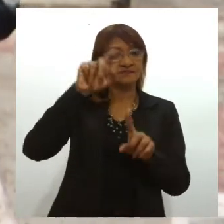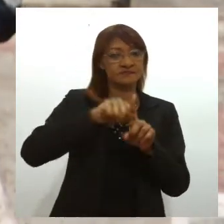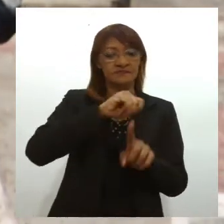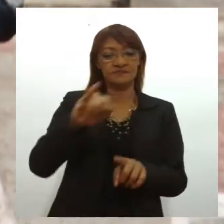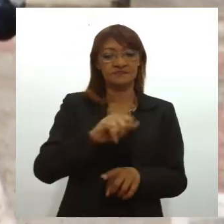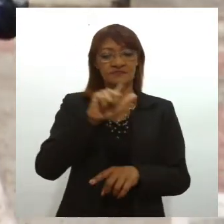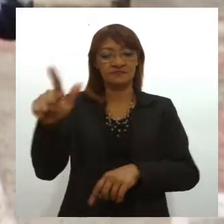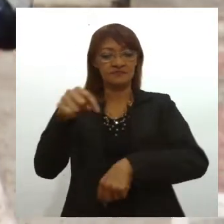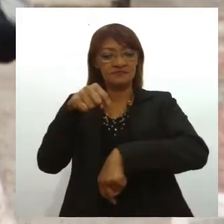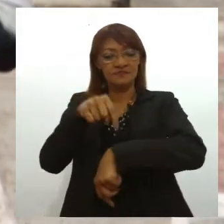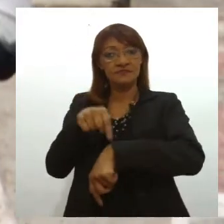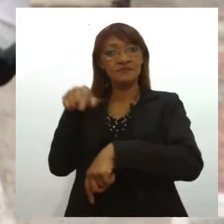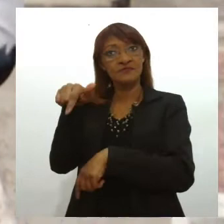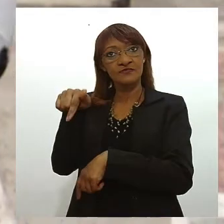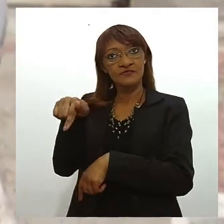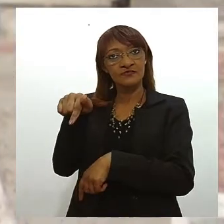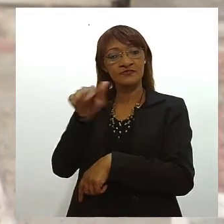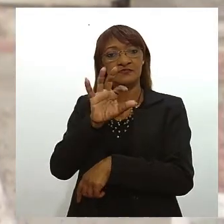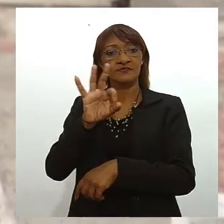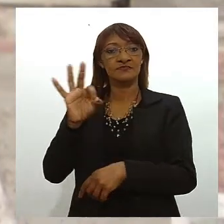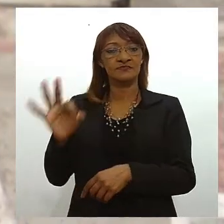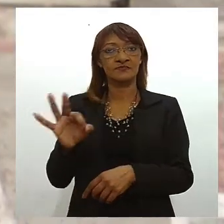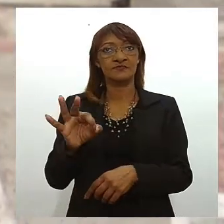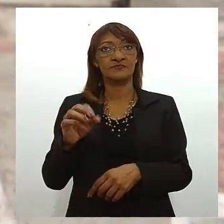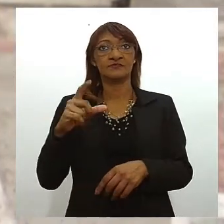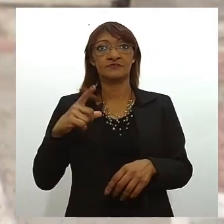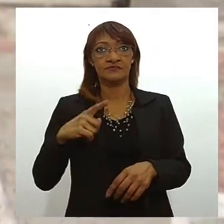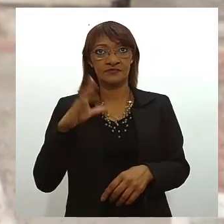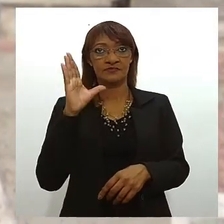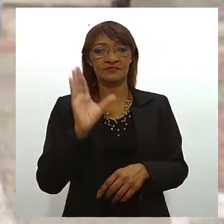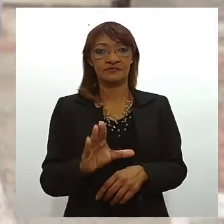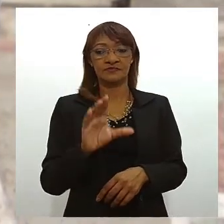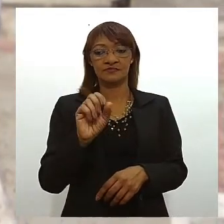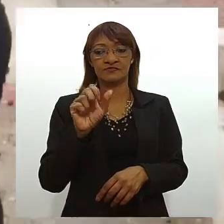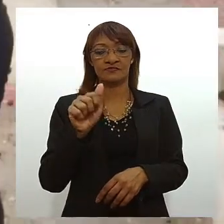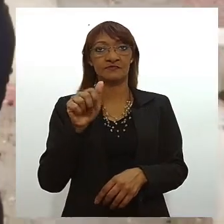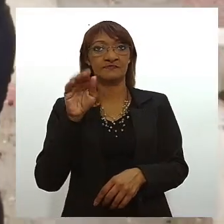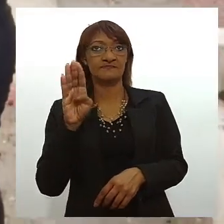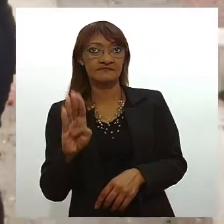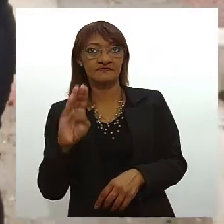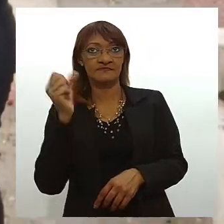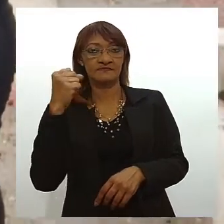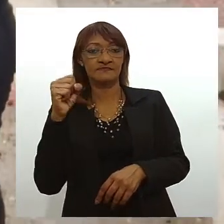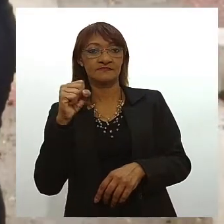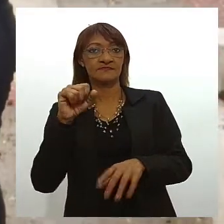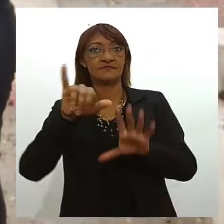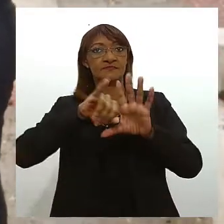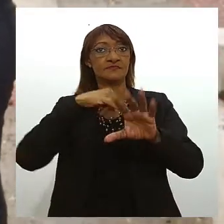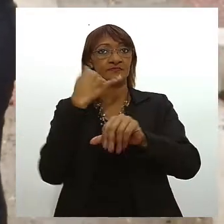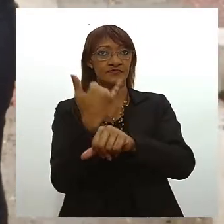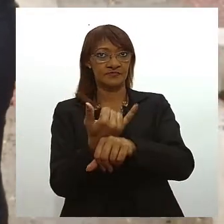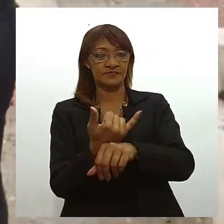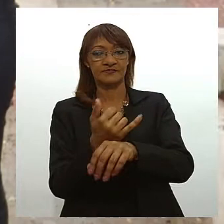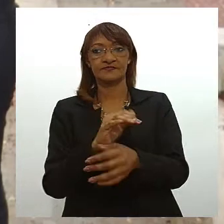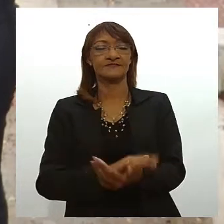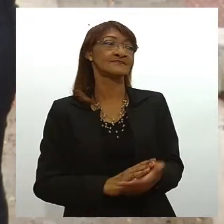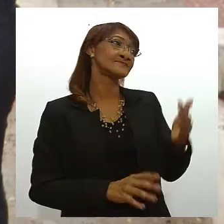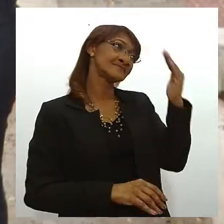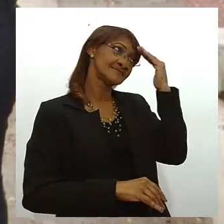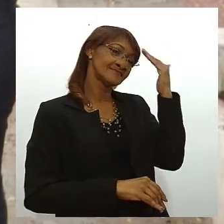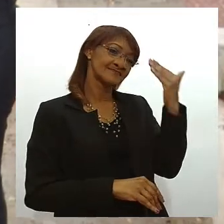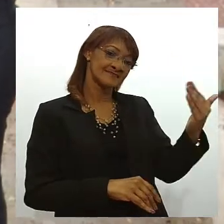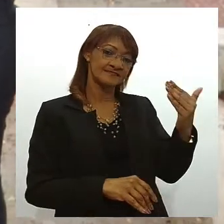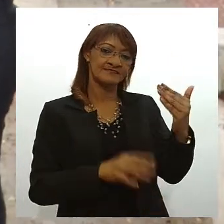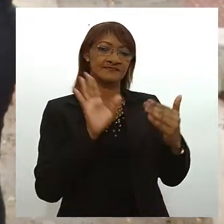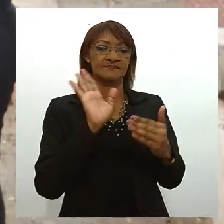19h, através do canal da UAB Sergipe no YouTube. Ótimo, muito obrigada, Carla, pelas